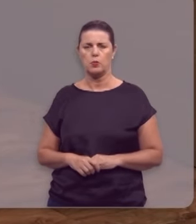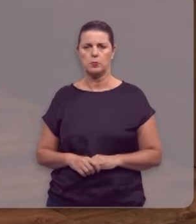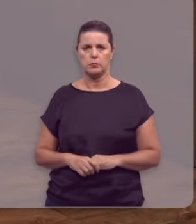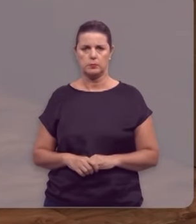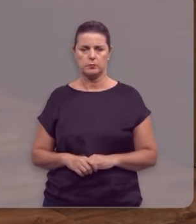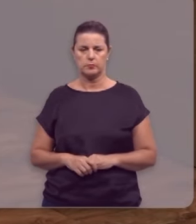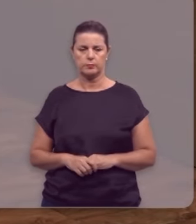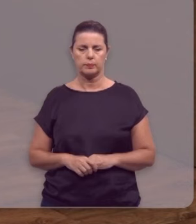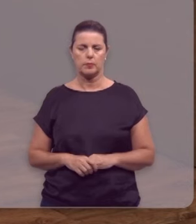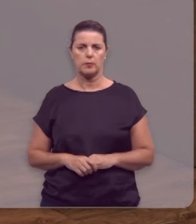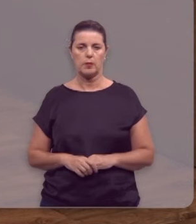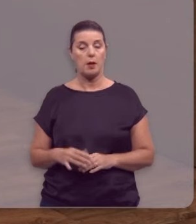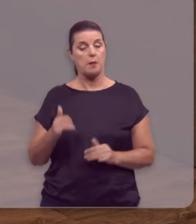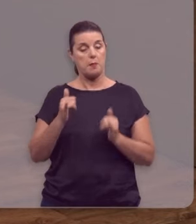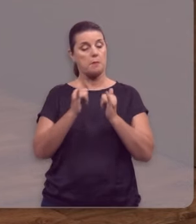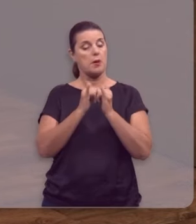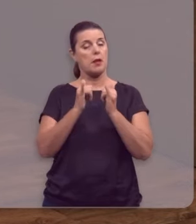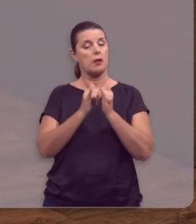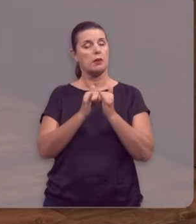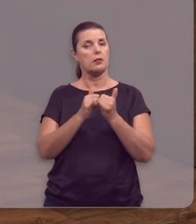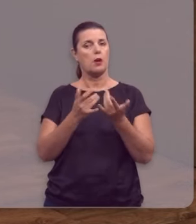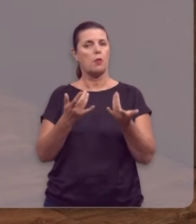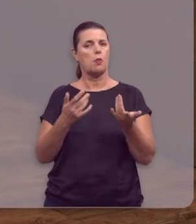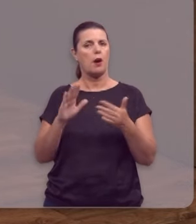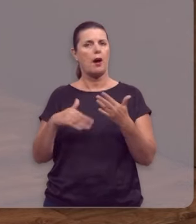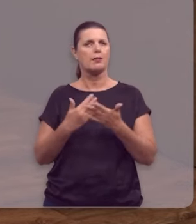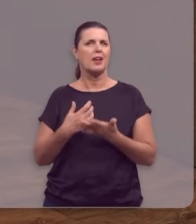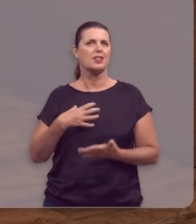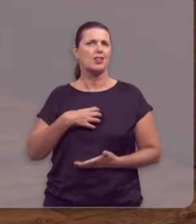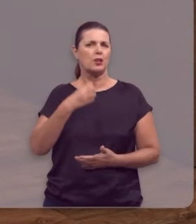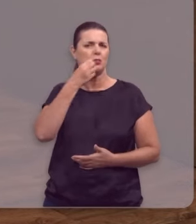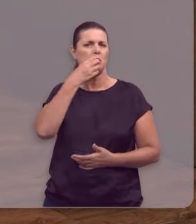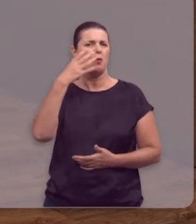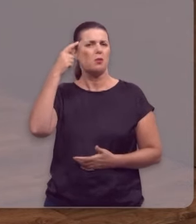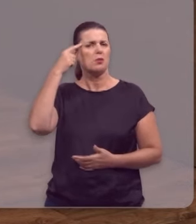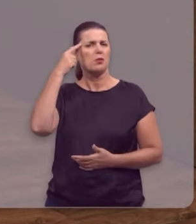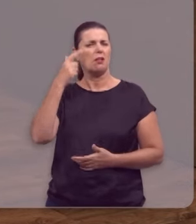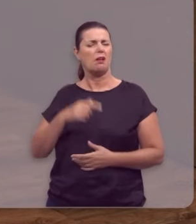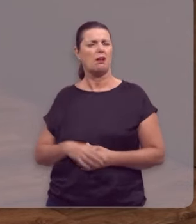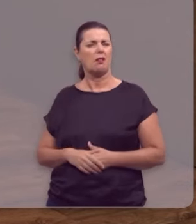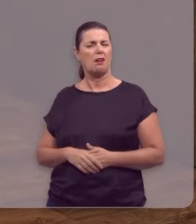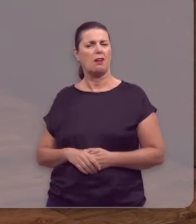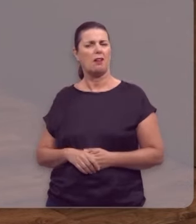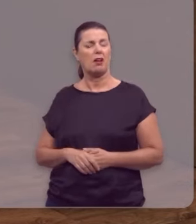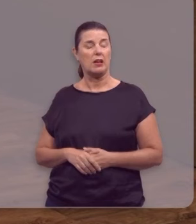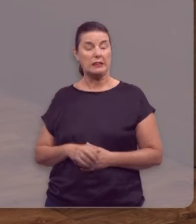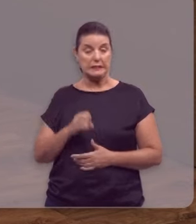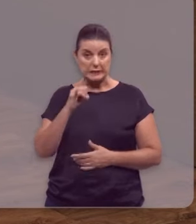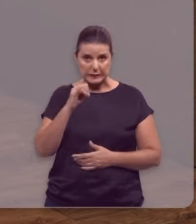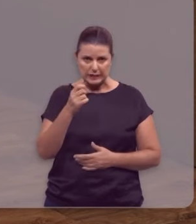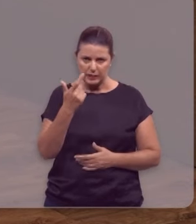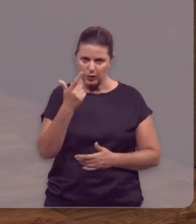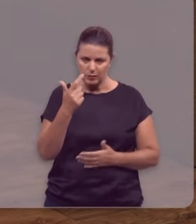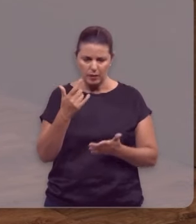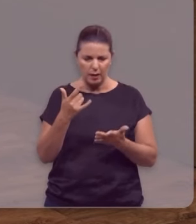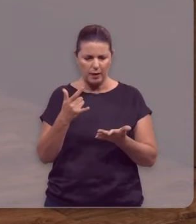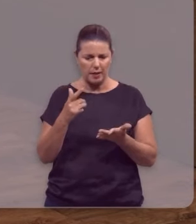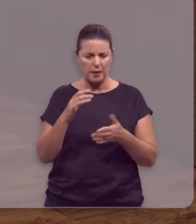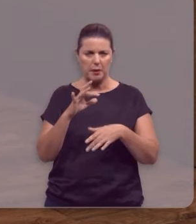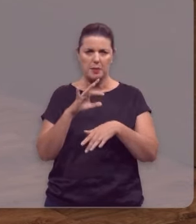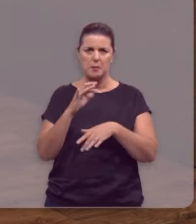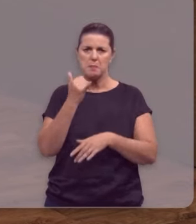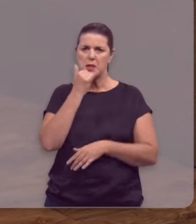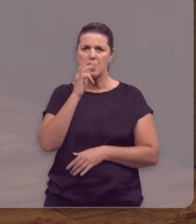O perdão é até mesmo uma questão de bom senso. Porque se você não perdoar quem machucou